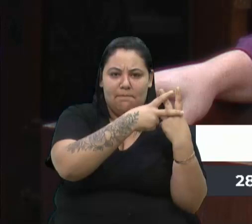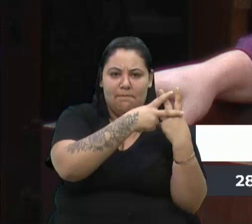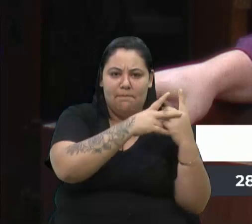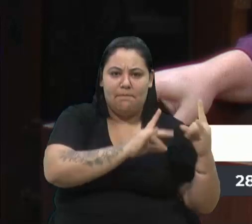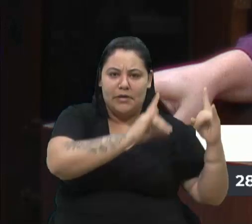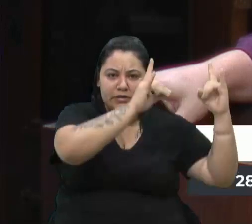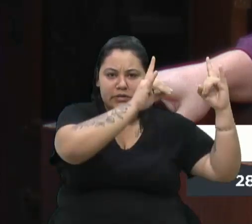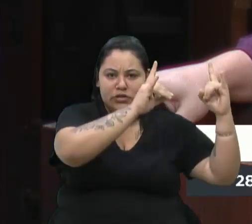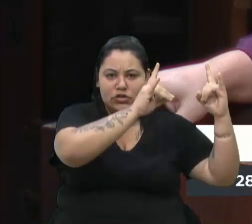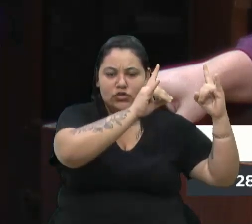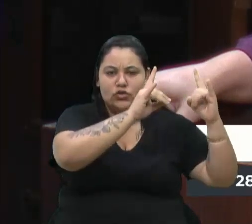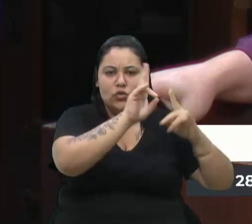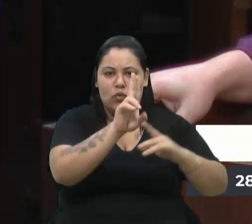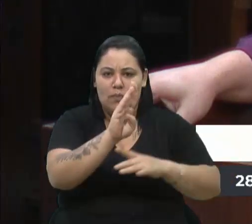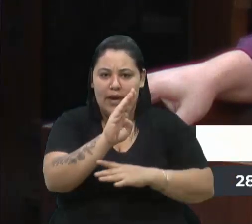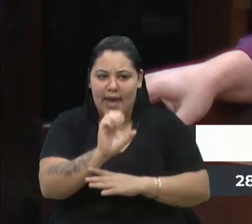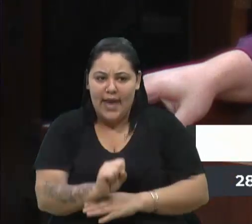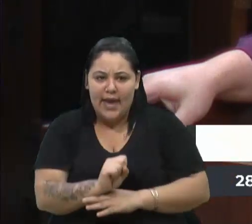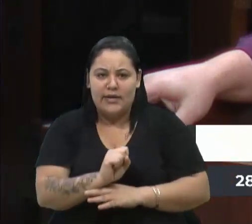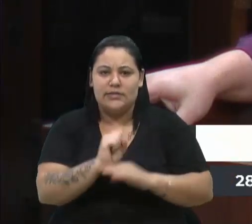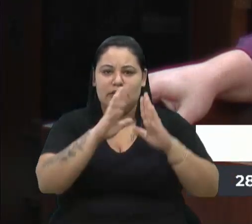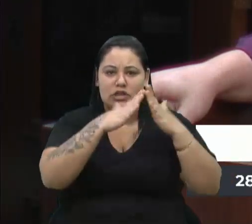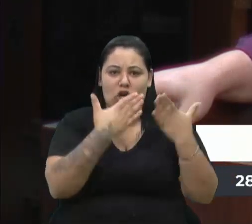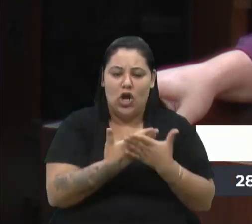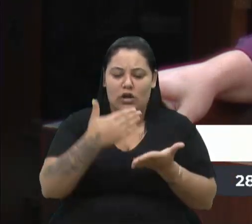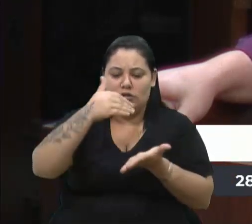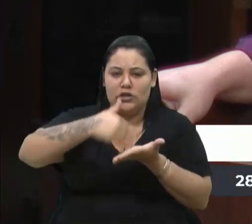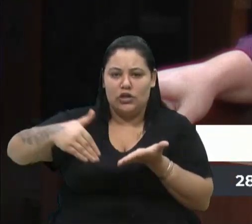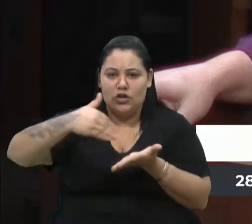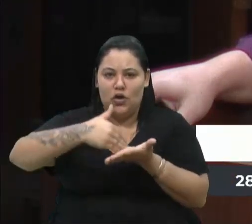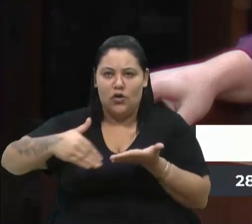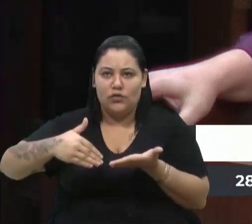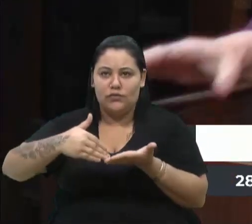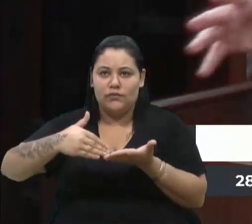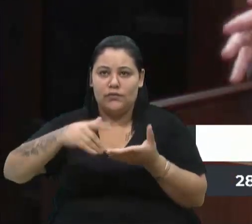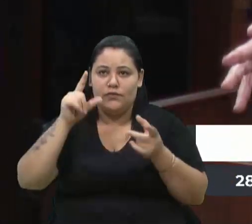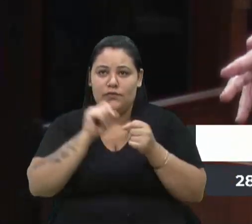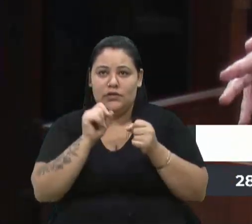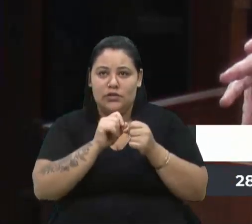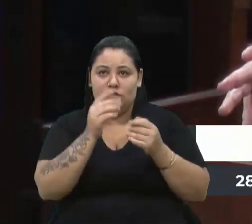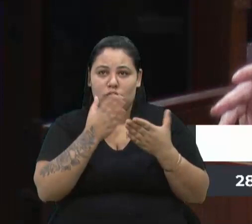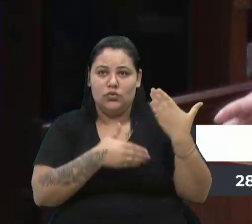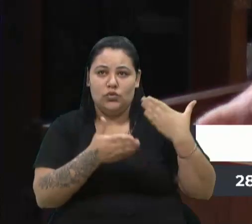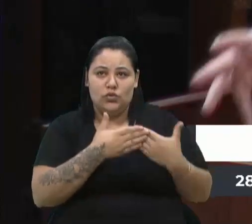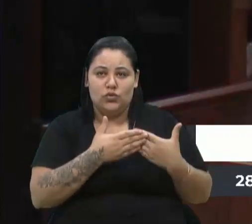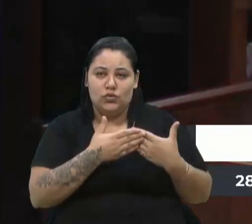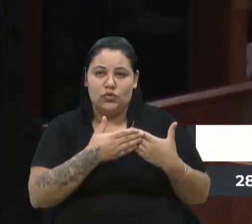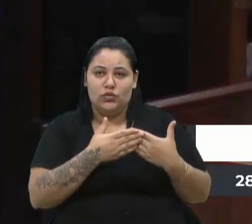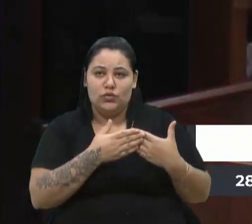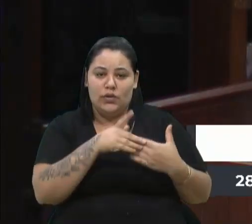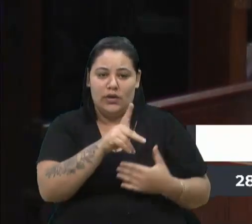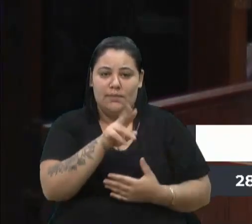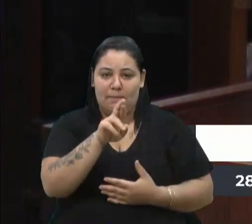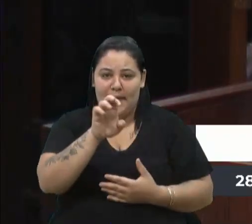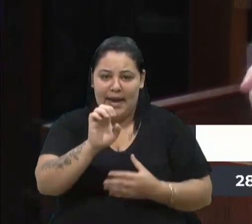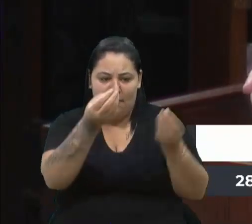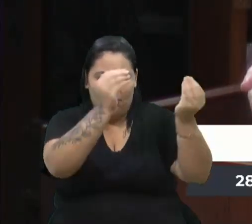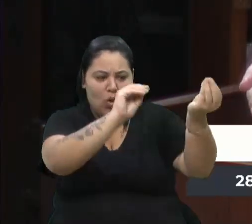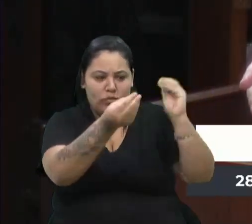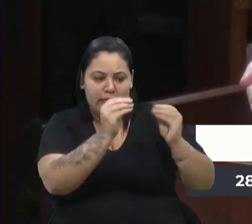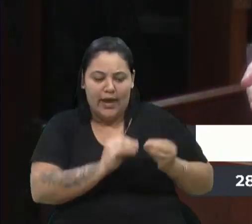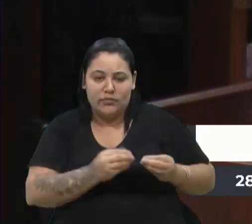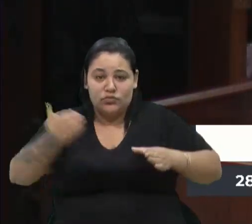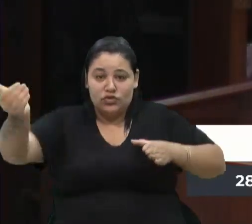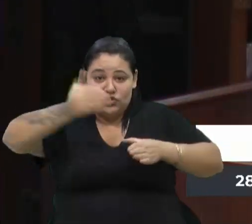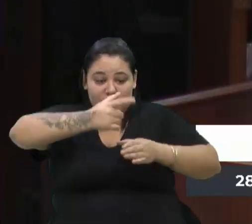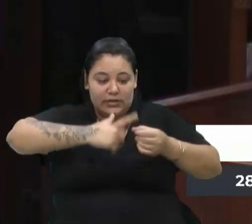escritório, restaurante, banheiros tudo em pré-moldados, são módulos vem até a cidade, ele já vem pronto